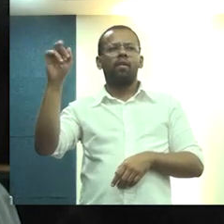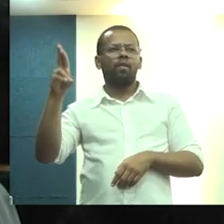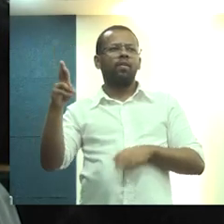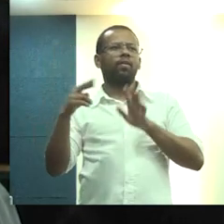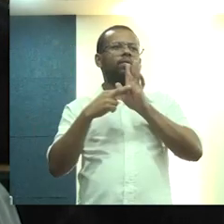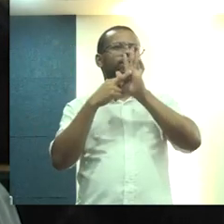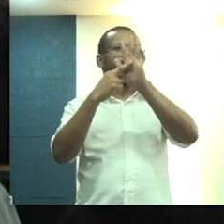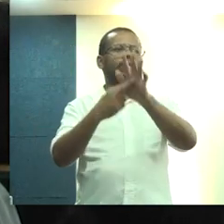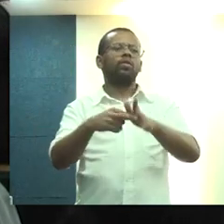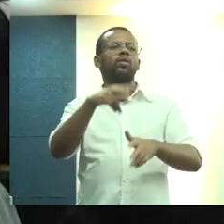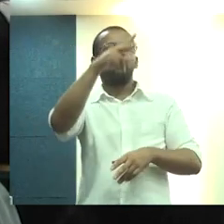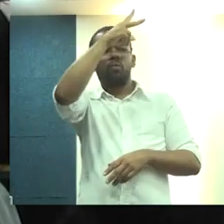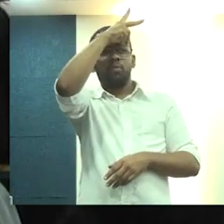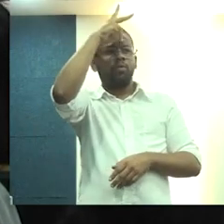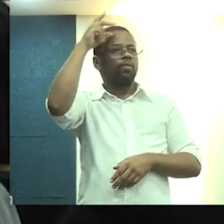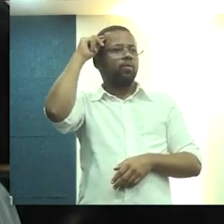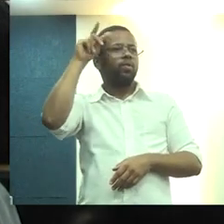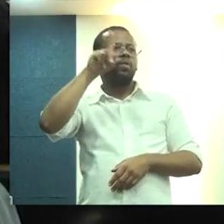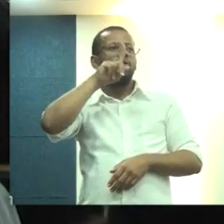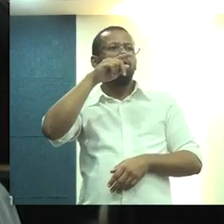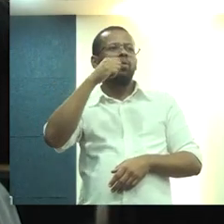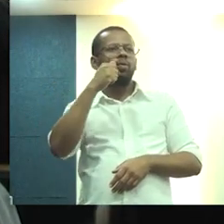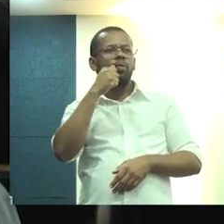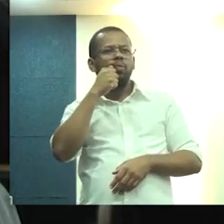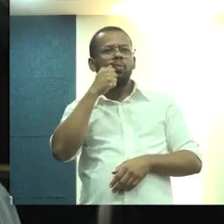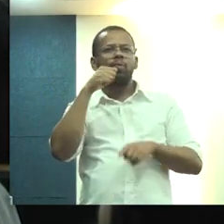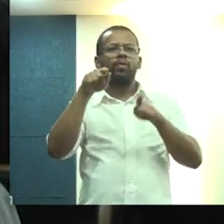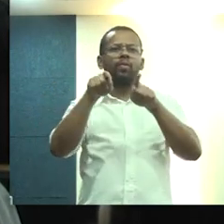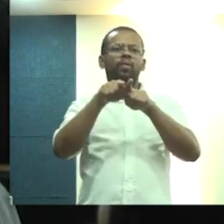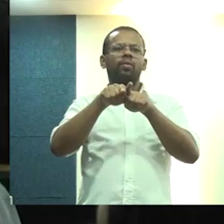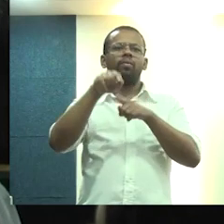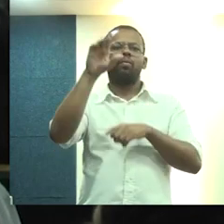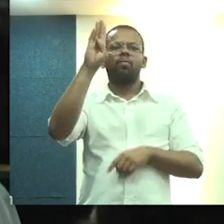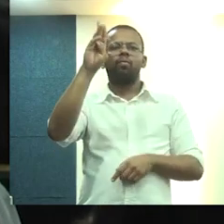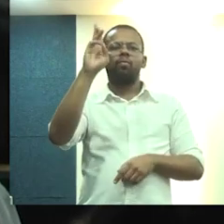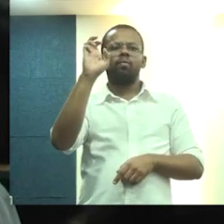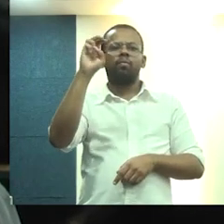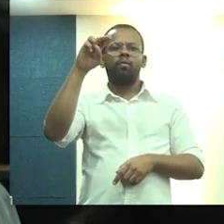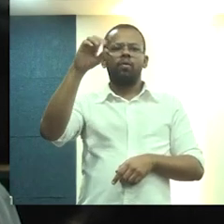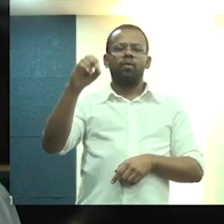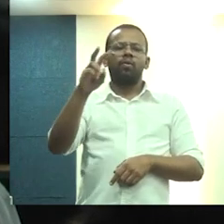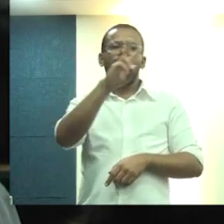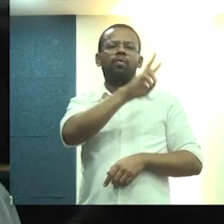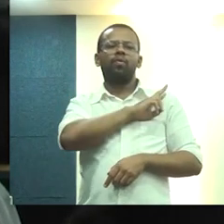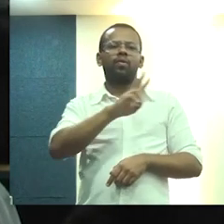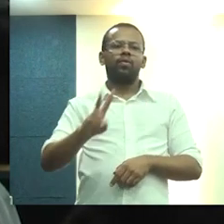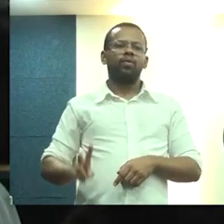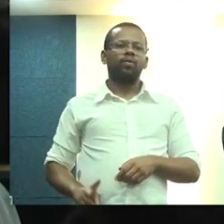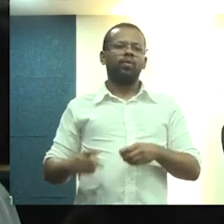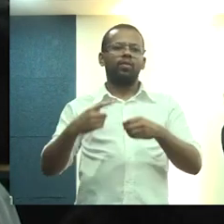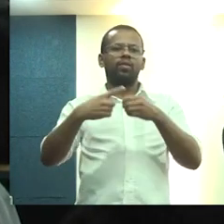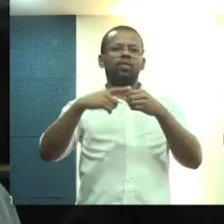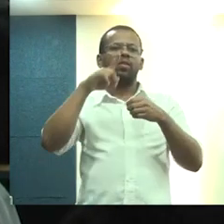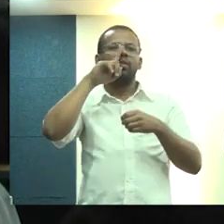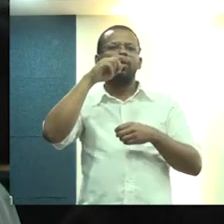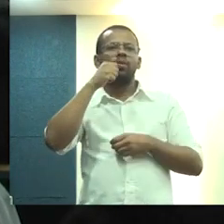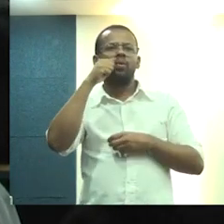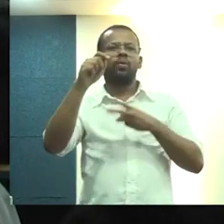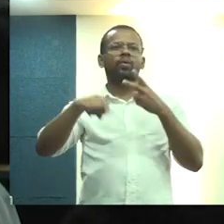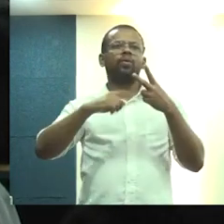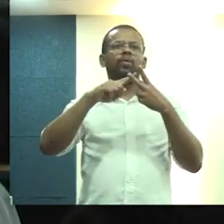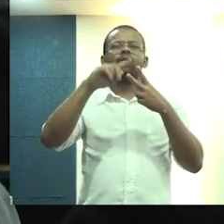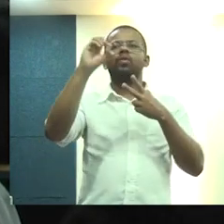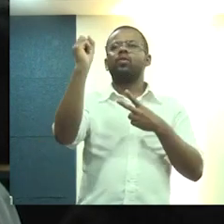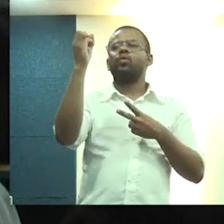de Aracaju, Edivaldo Nogueira. O senhor Breno Garibaldi, vereador de Aracaju. A senhora Sônia Meire,